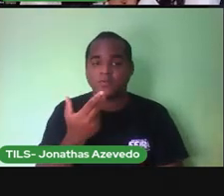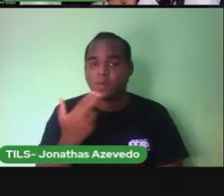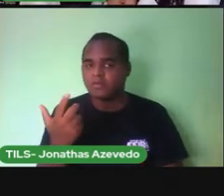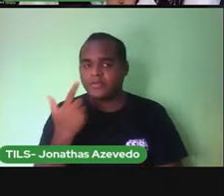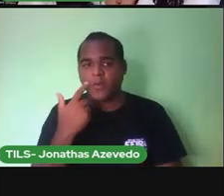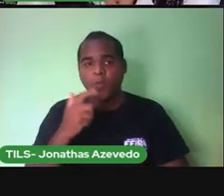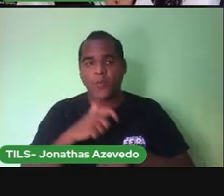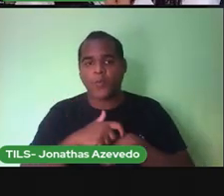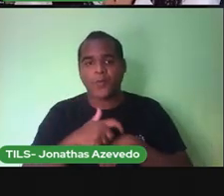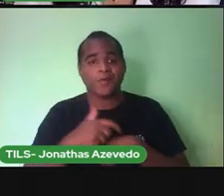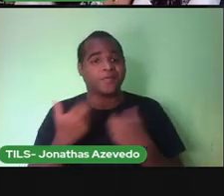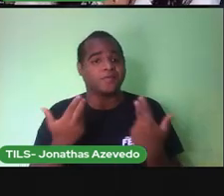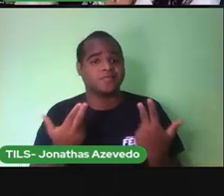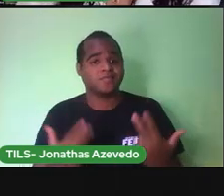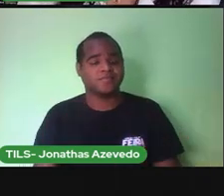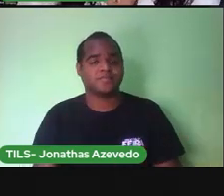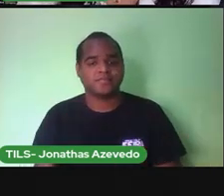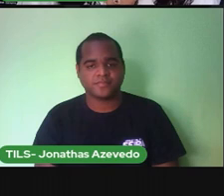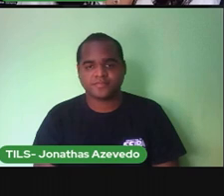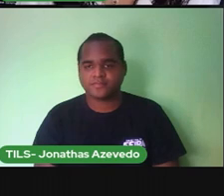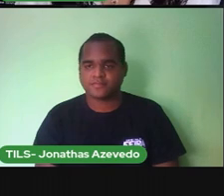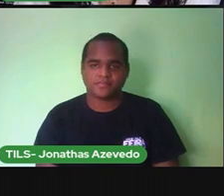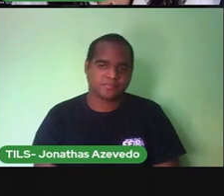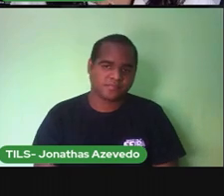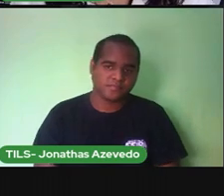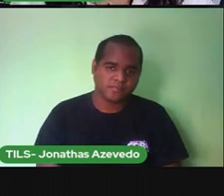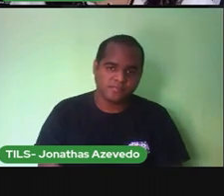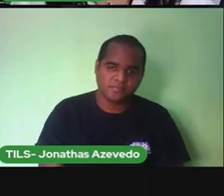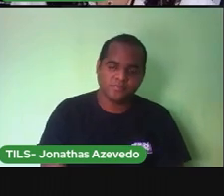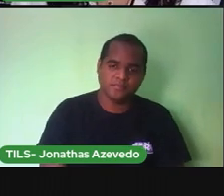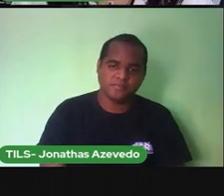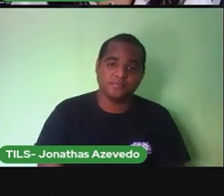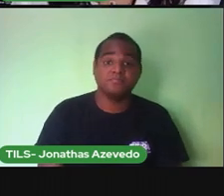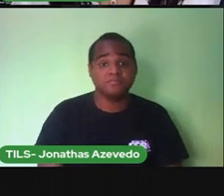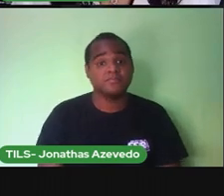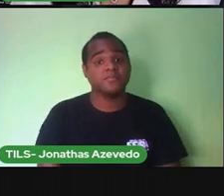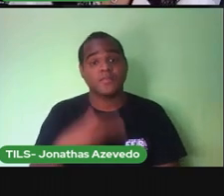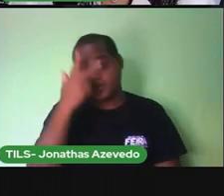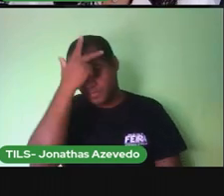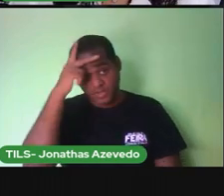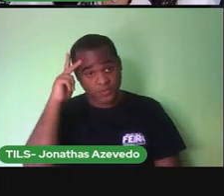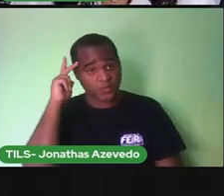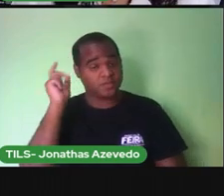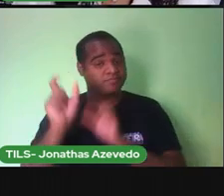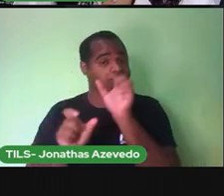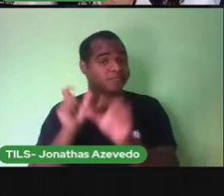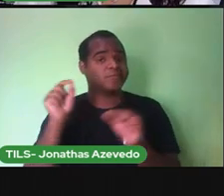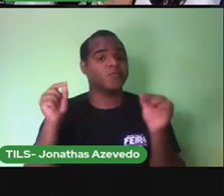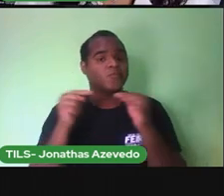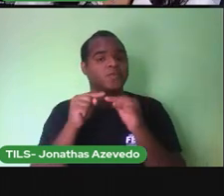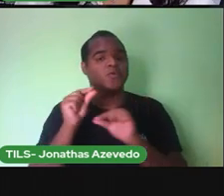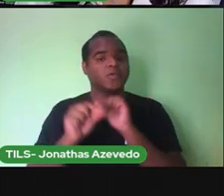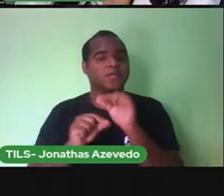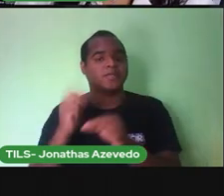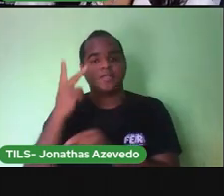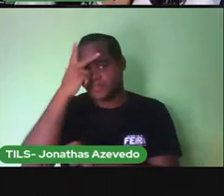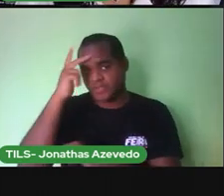mesma hora. Mas cada pessoa é única e possui todas as suas